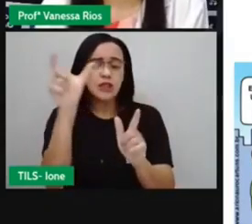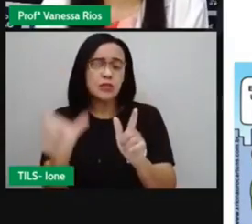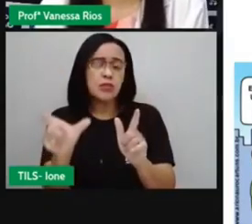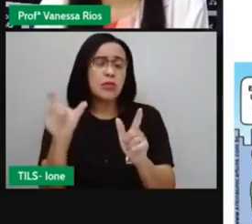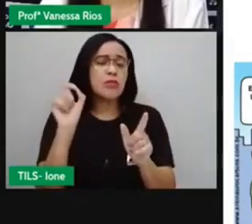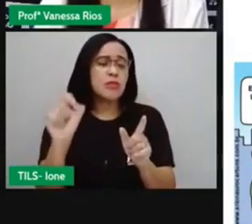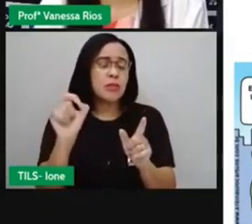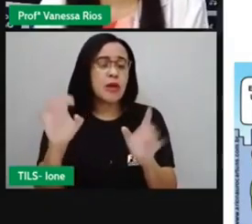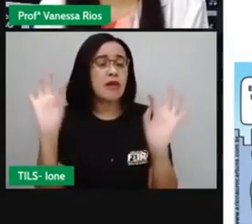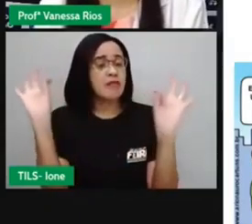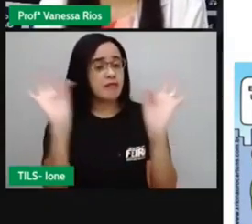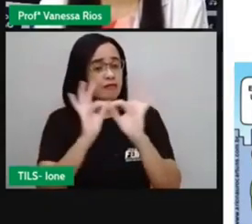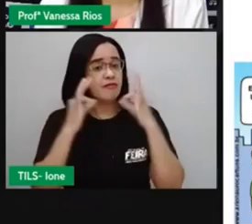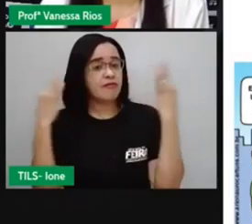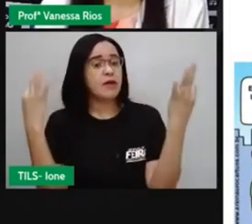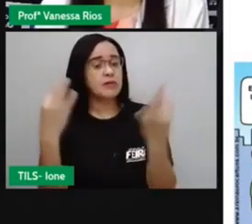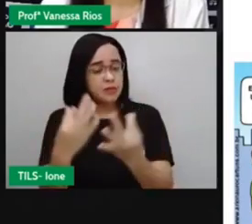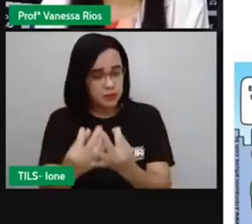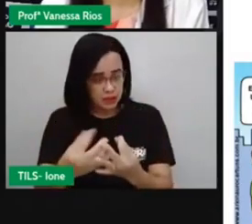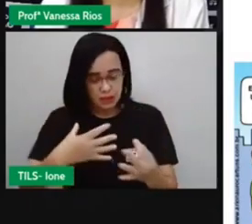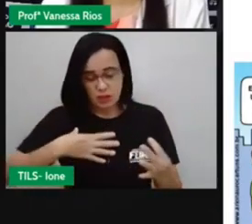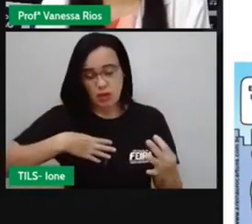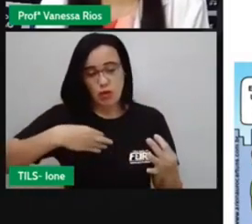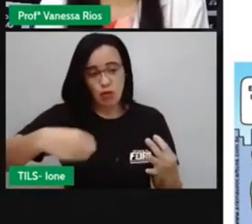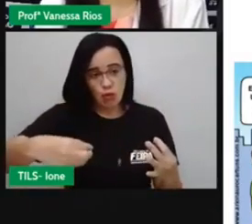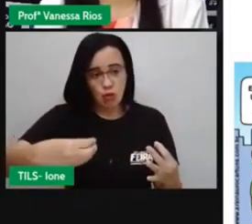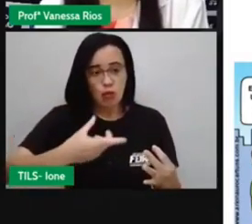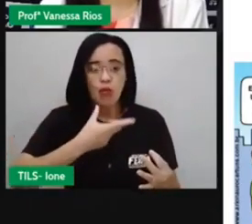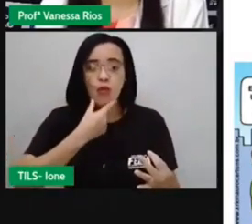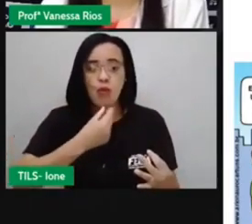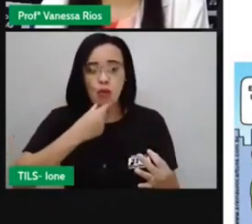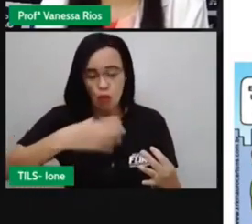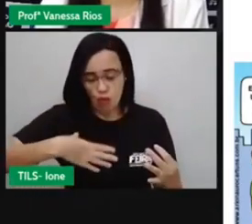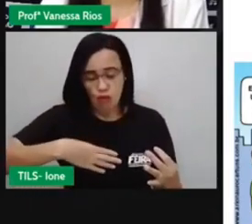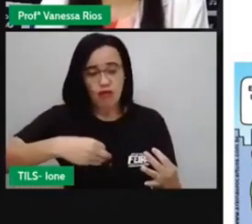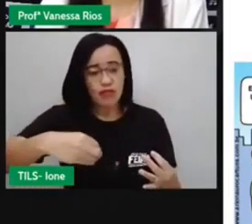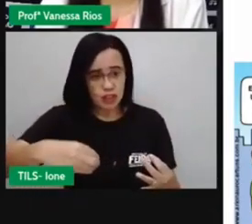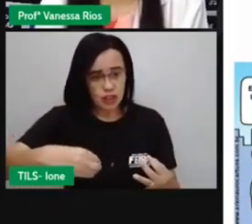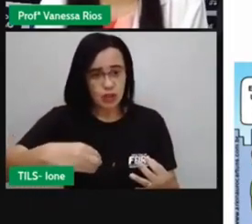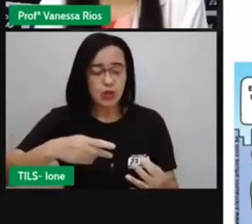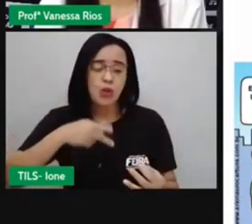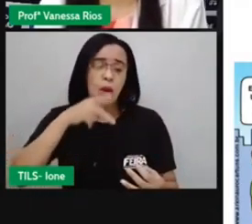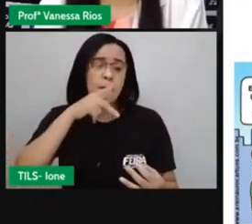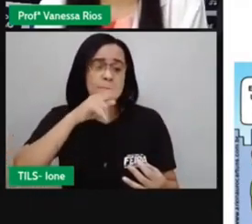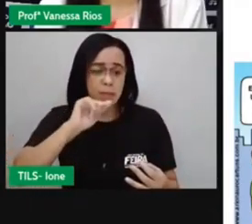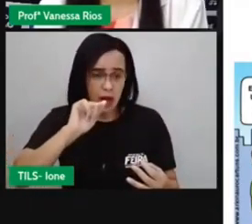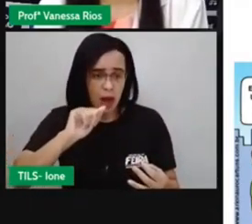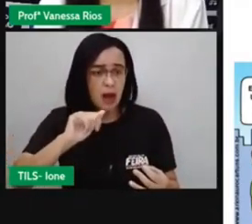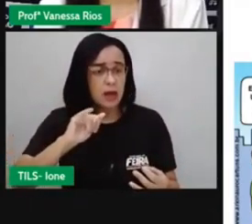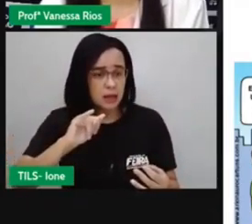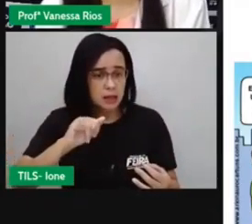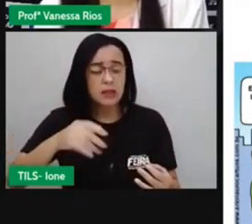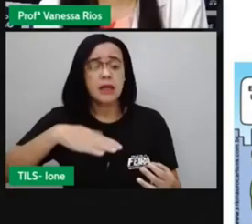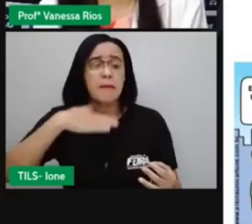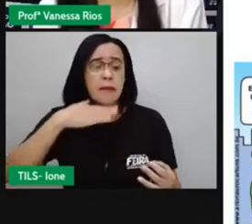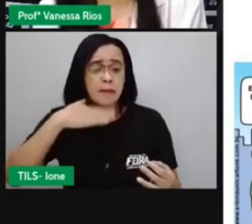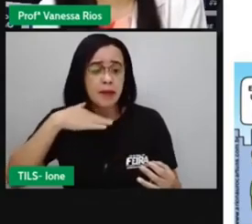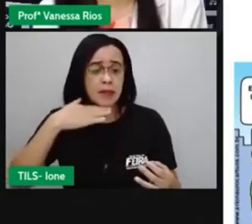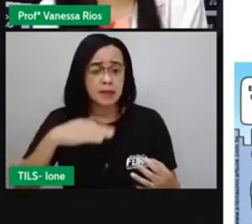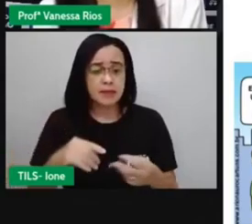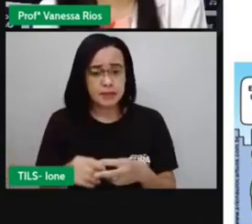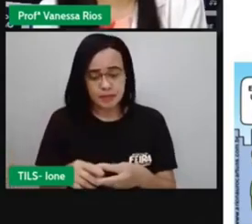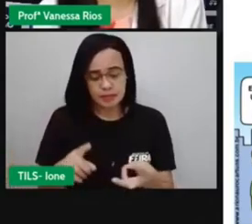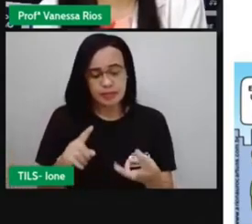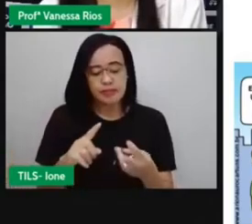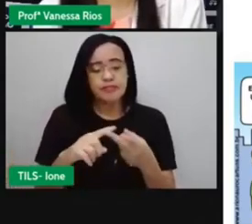família composta pelo filho, né? Aparentemente, o filho, o pai e a mãe. No segundo texto,